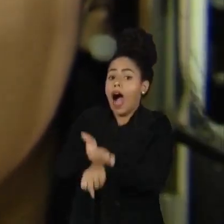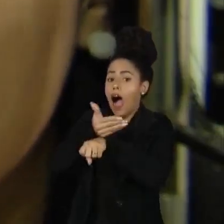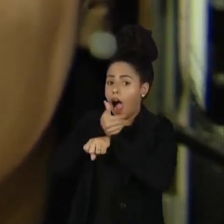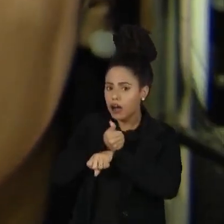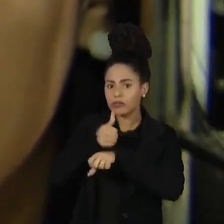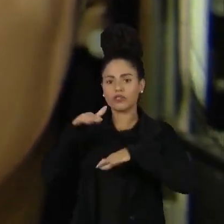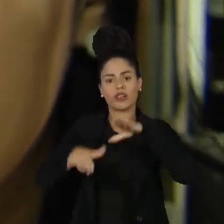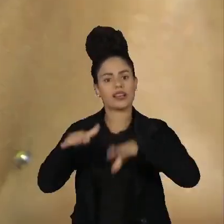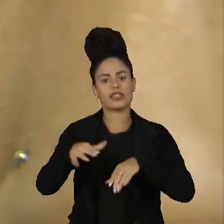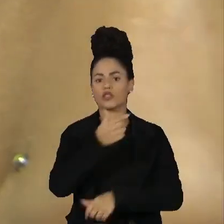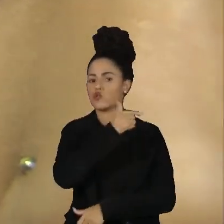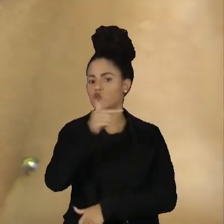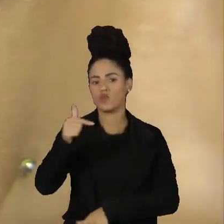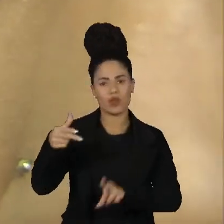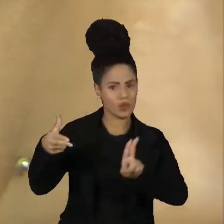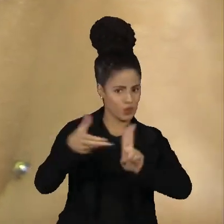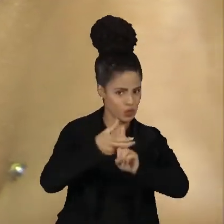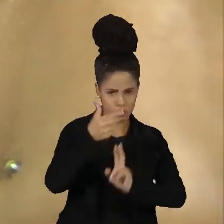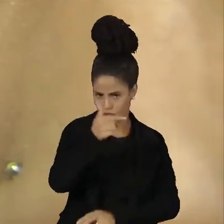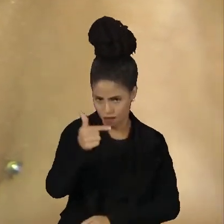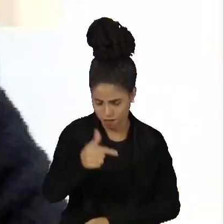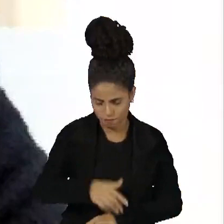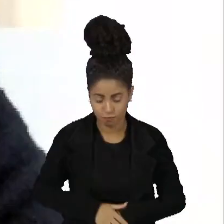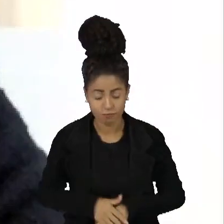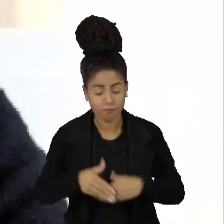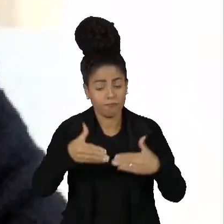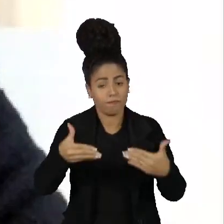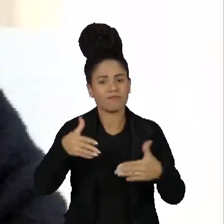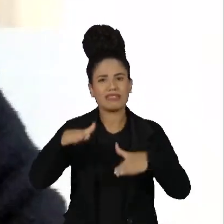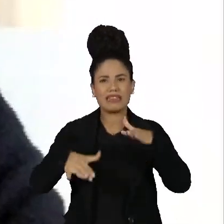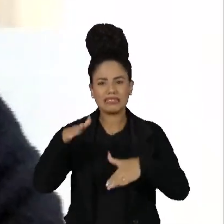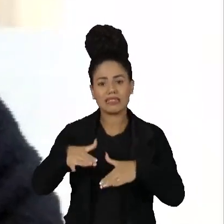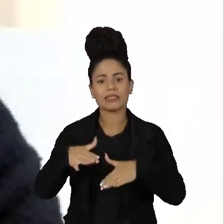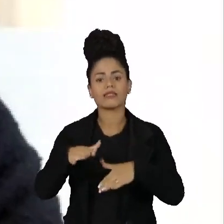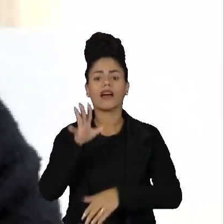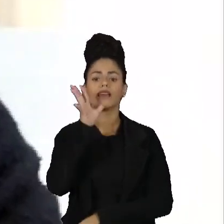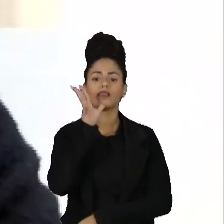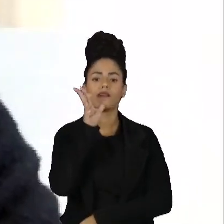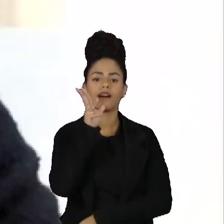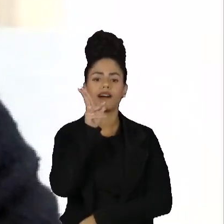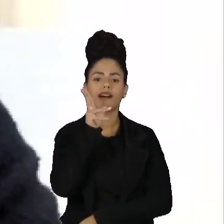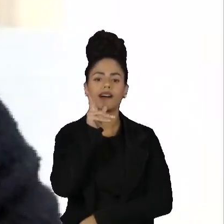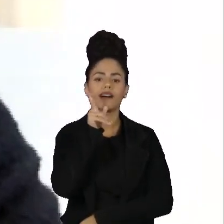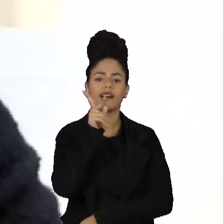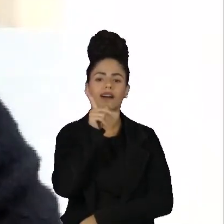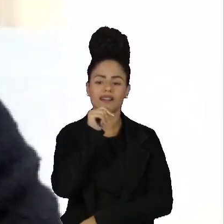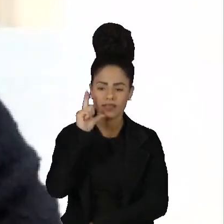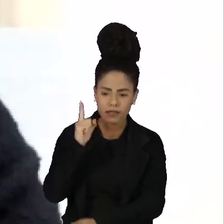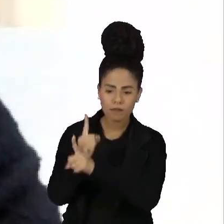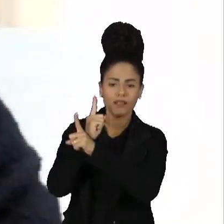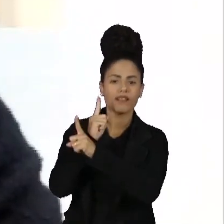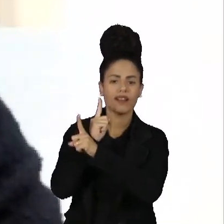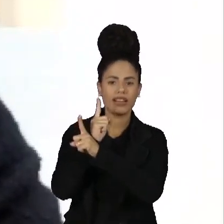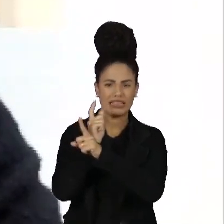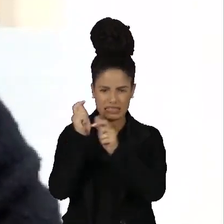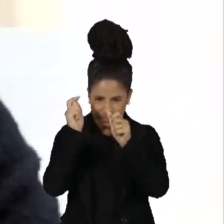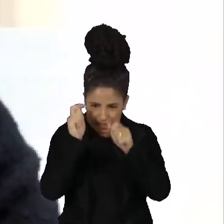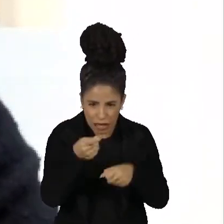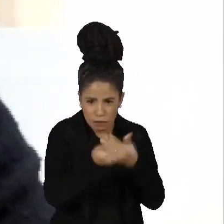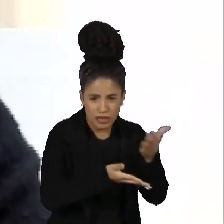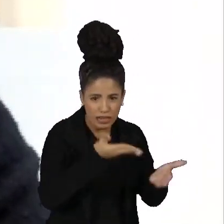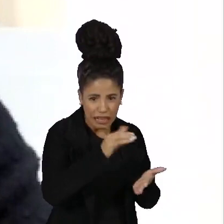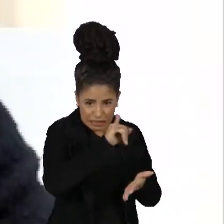vezes não é encontrado no SUS. Infelizmente, quanto mais tardio é o diagnóstico, pior o prognóstico. Logo, as